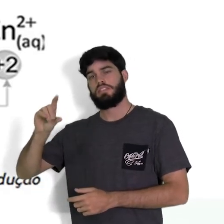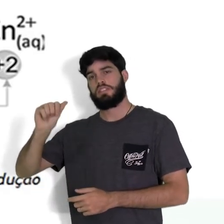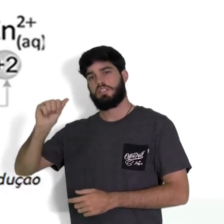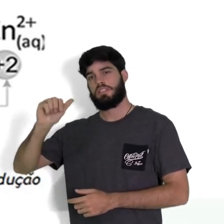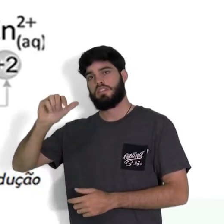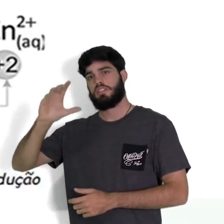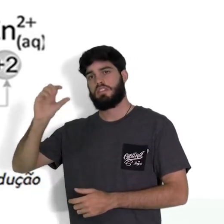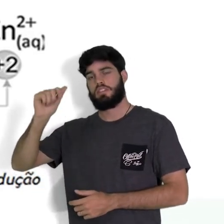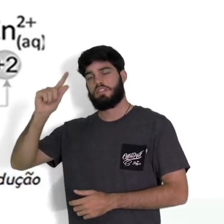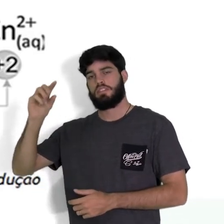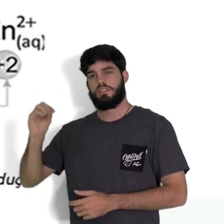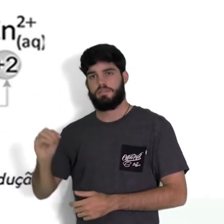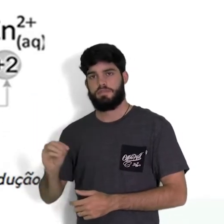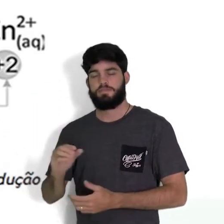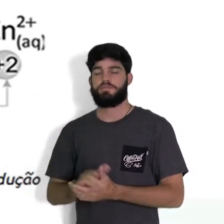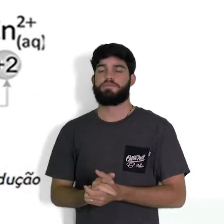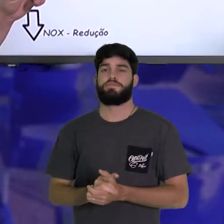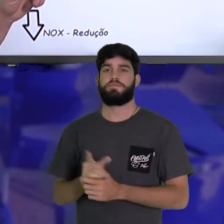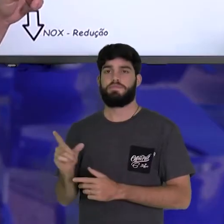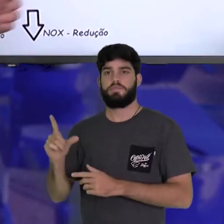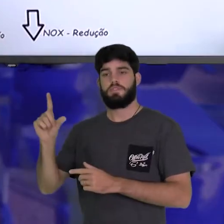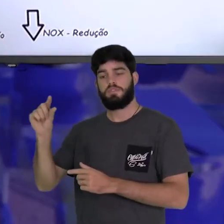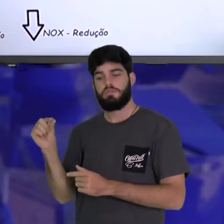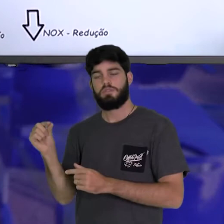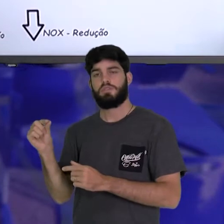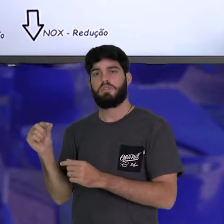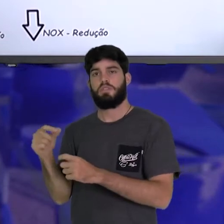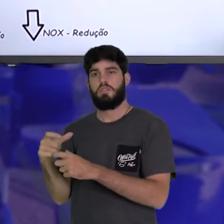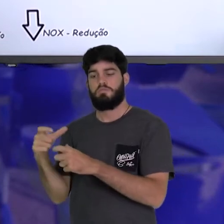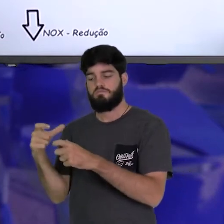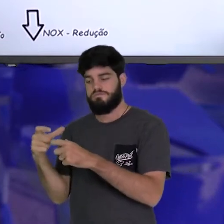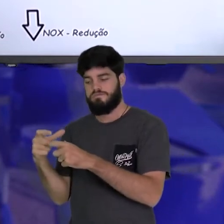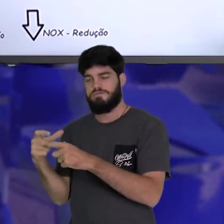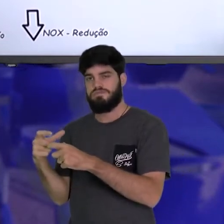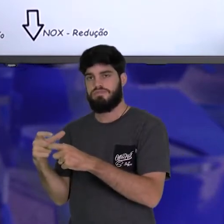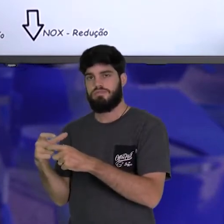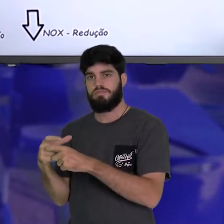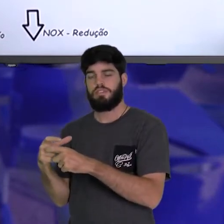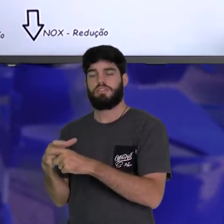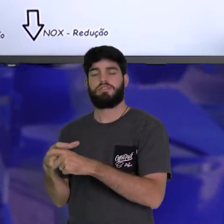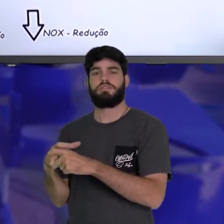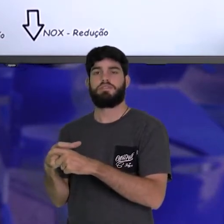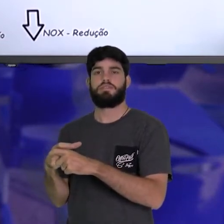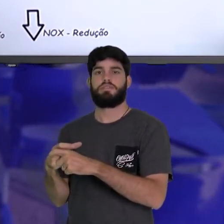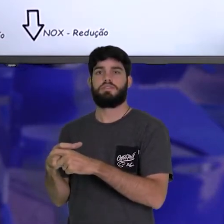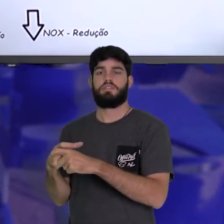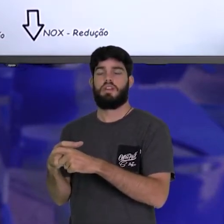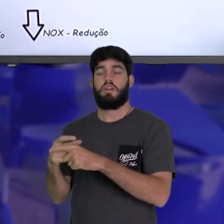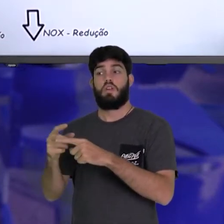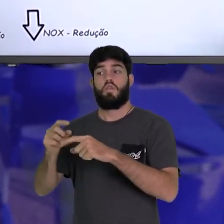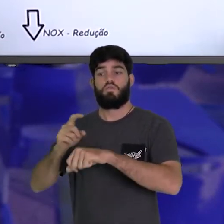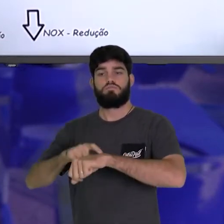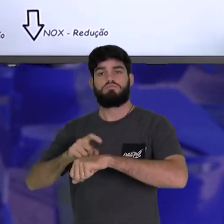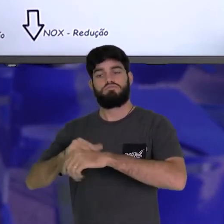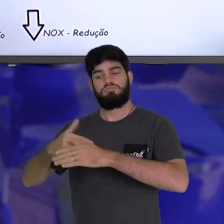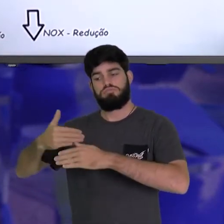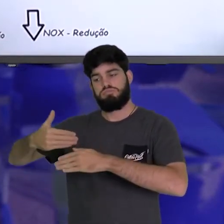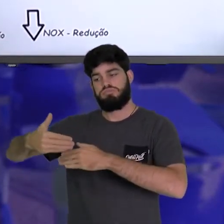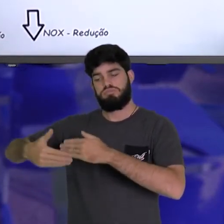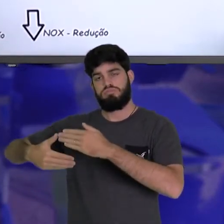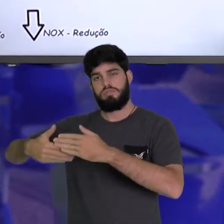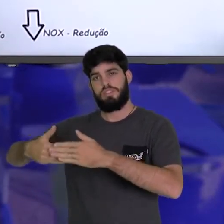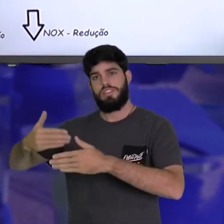o seu nox, diminuindo a sua massa. Essa placa que sofre oxidação, por passar do tempo, ela é